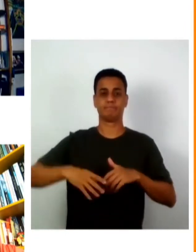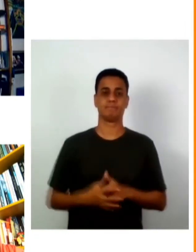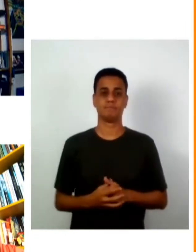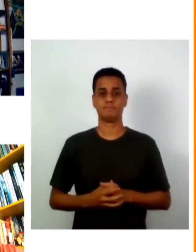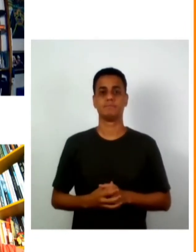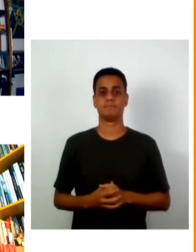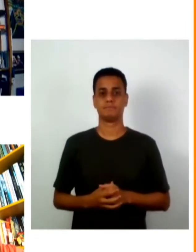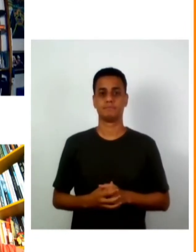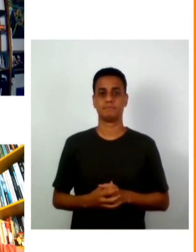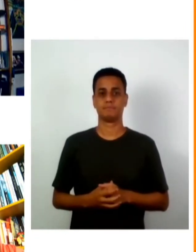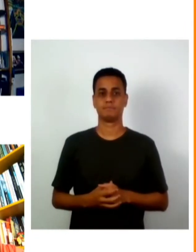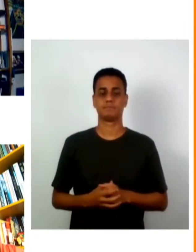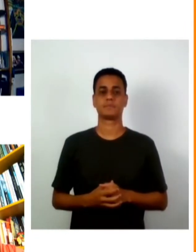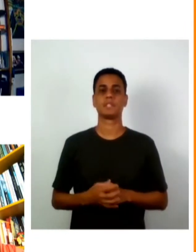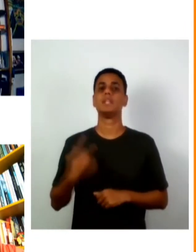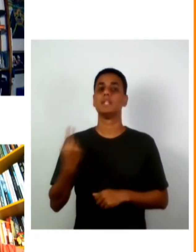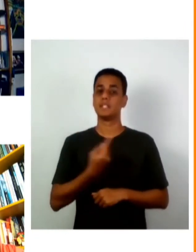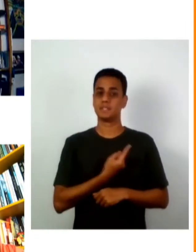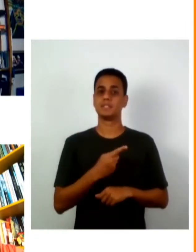temos também uma